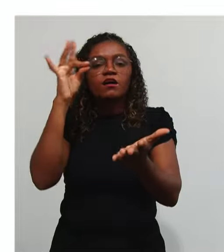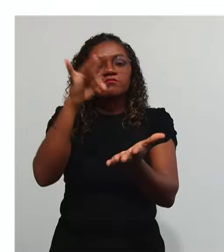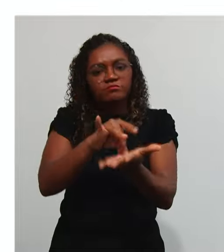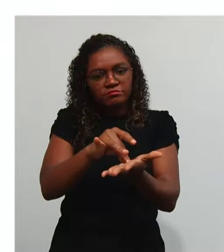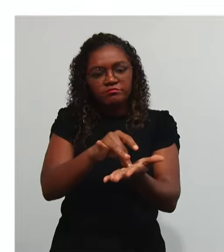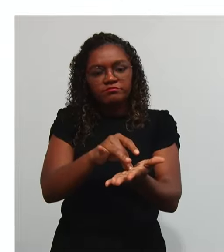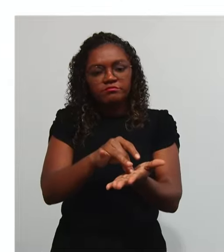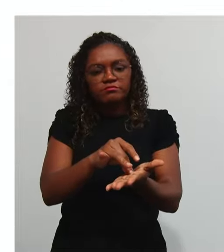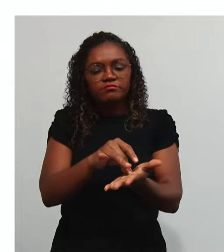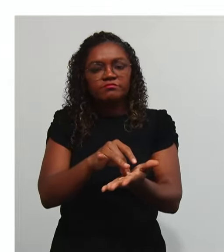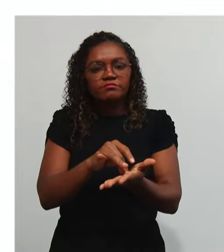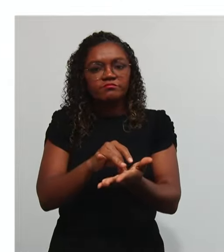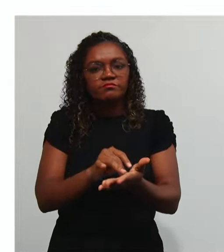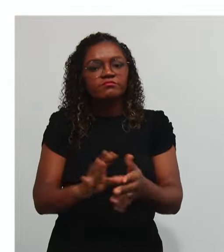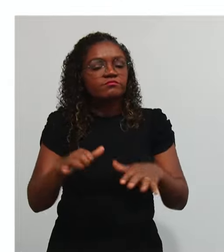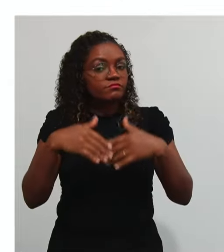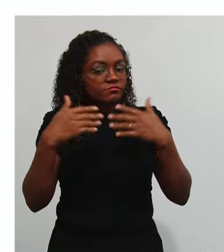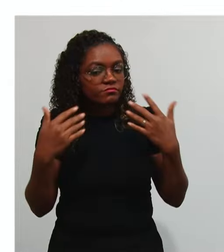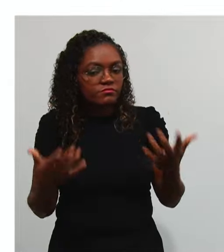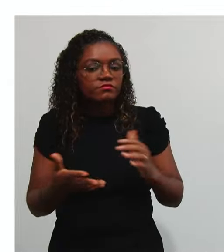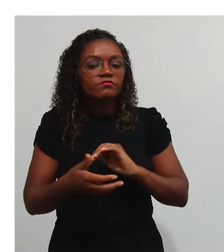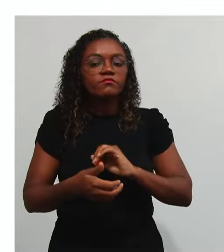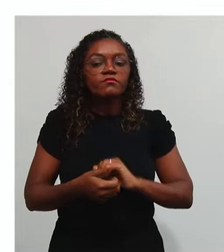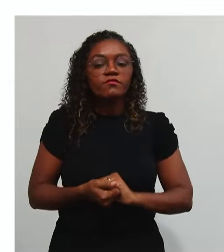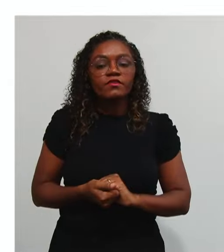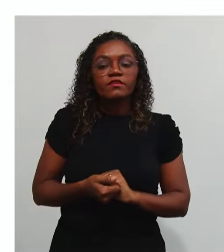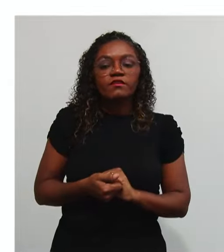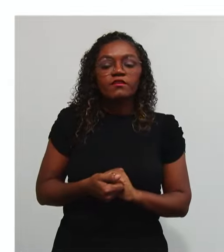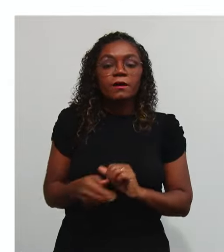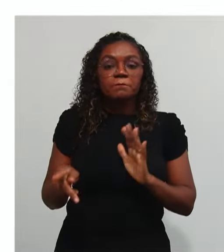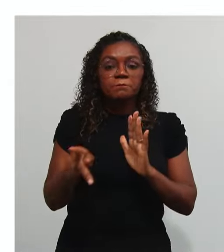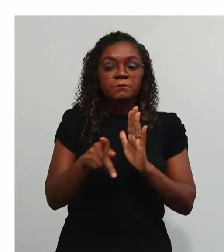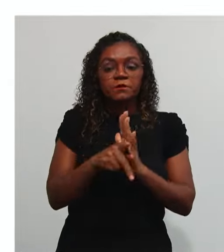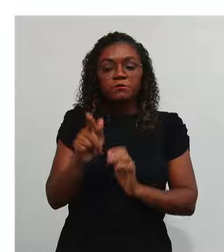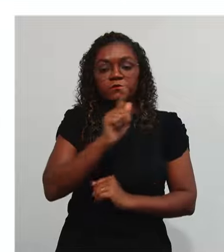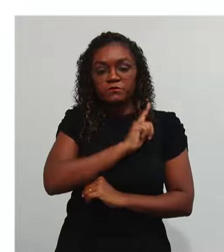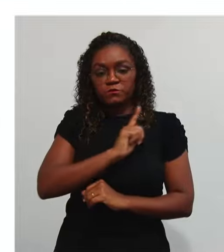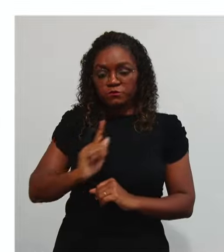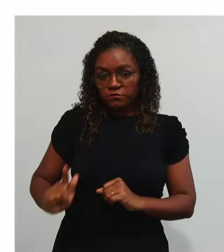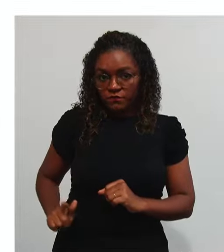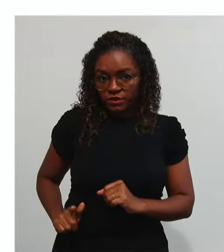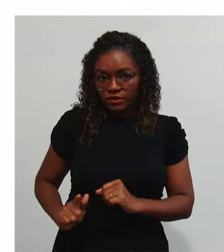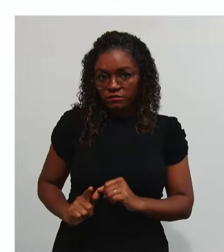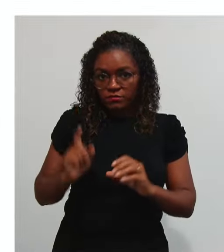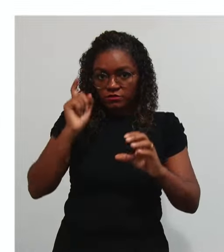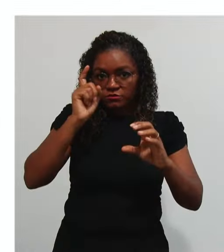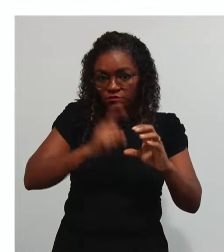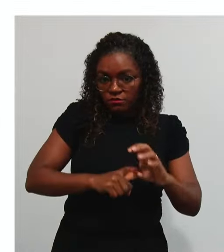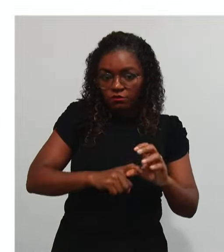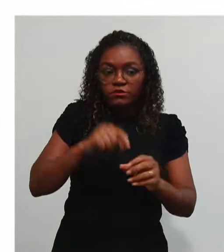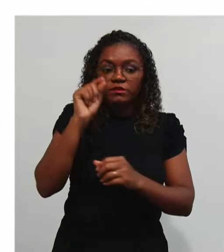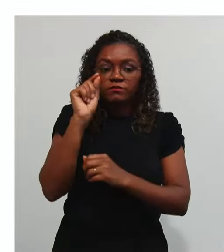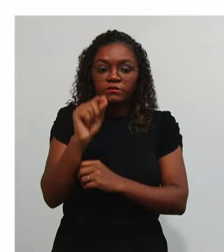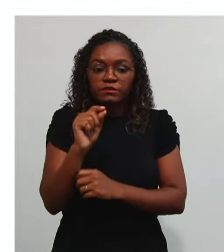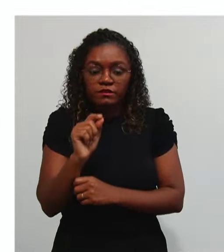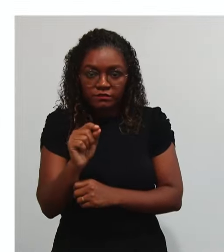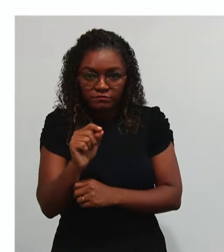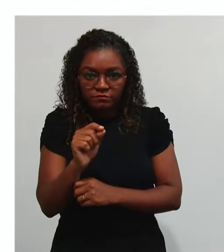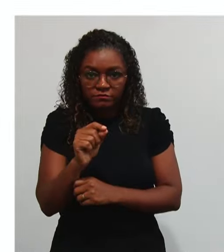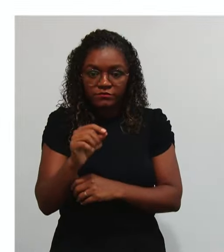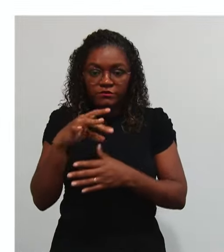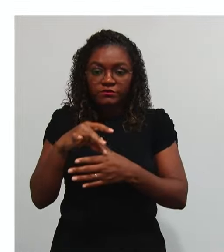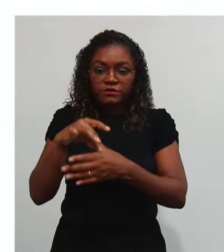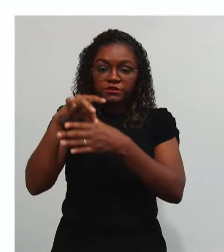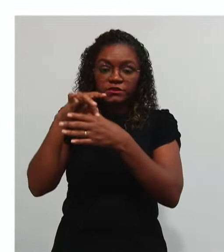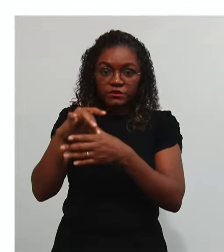linhas gerais As contas Dos governos São O meio Pela qual Anualmente O chefe Do poder